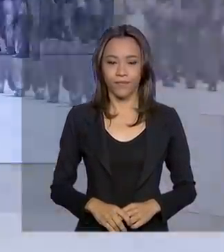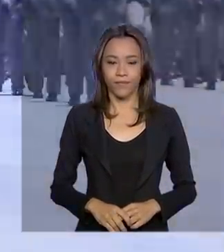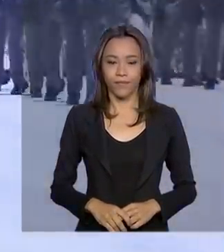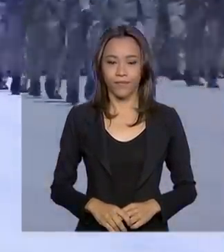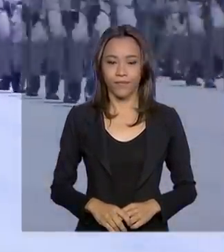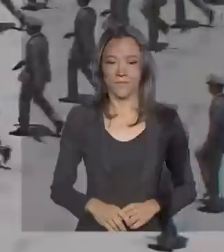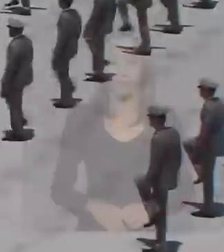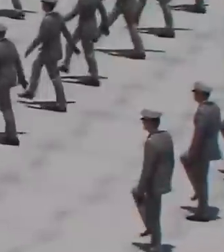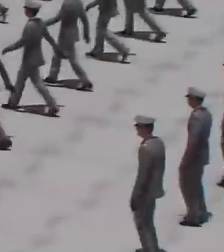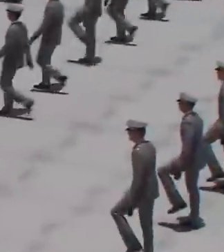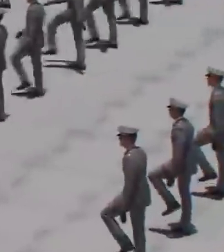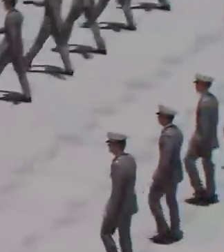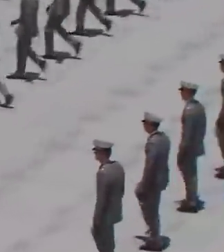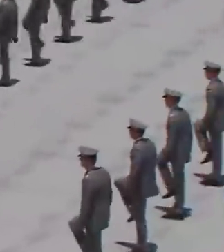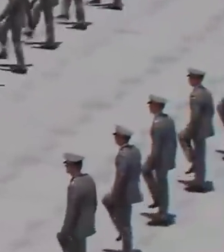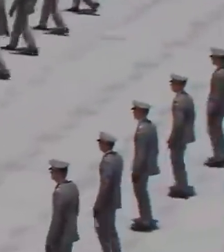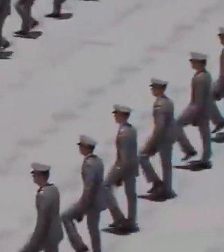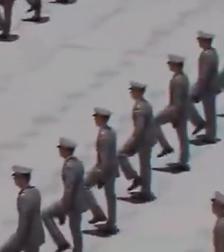redes aí